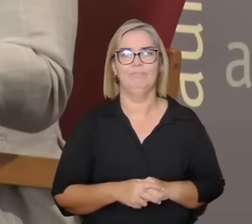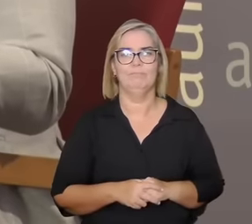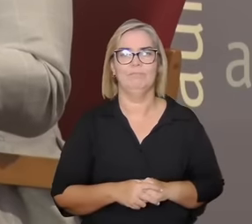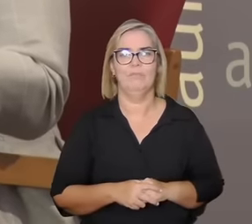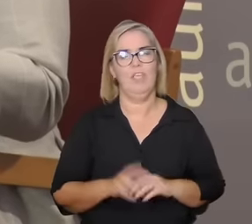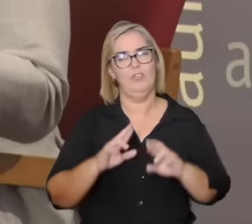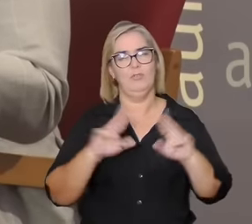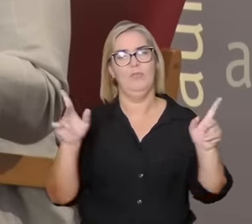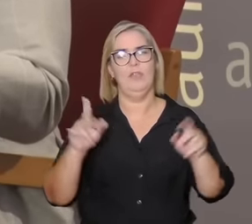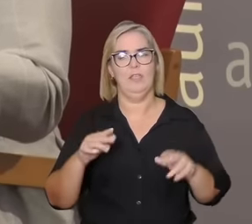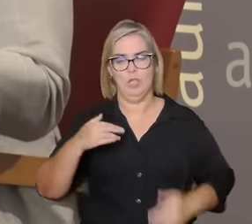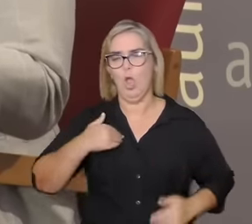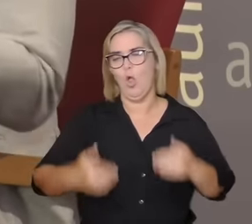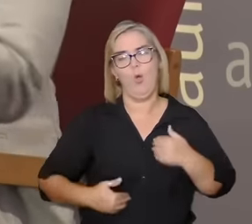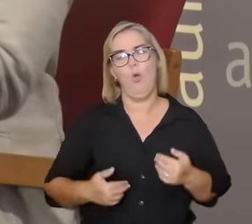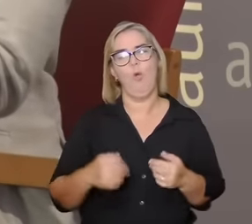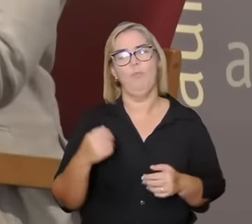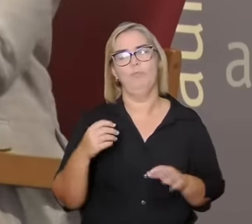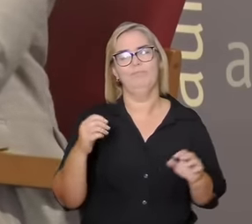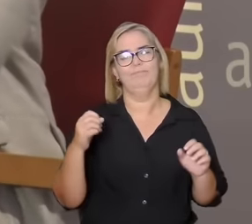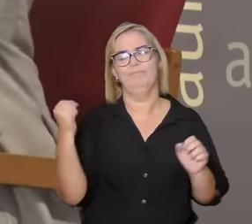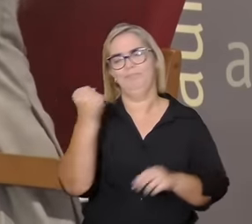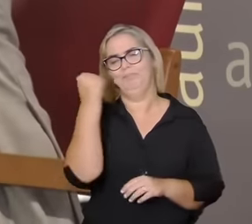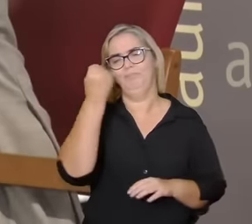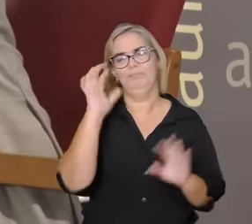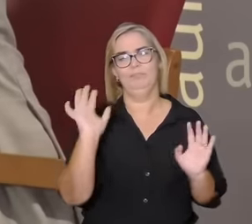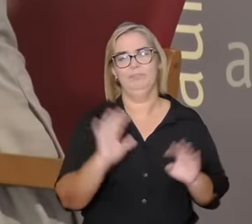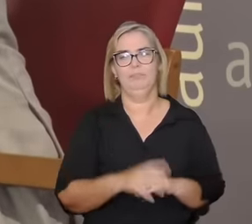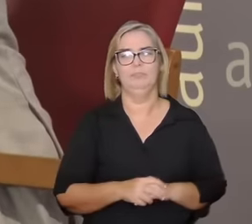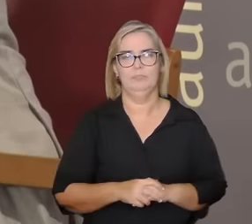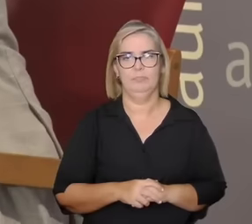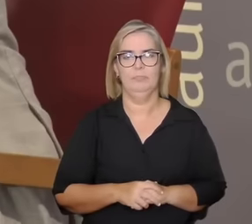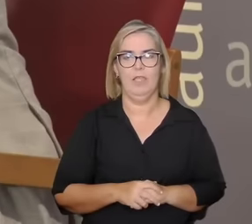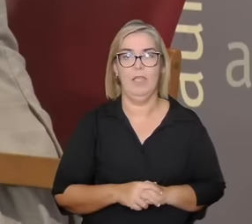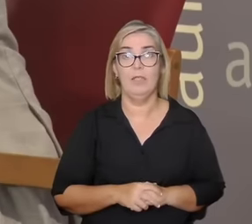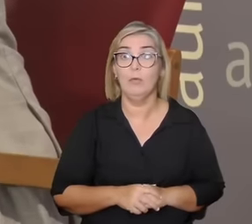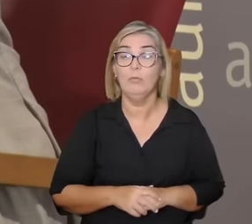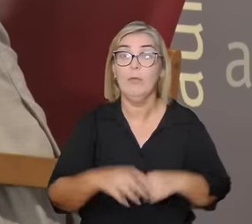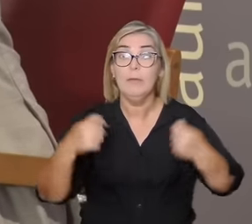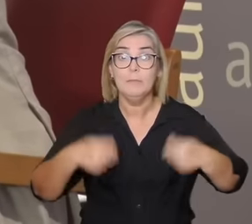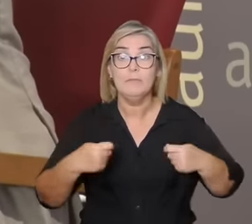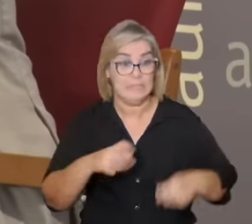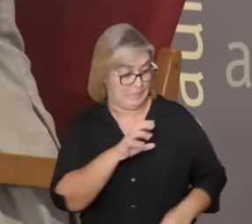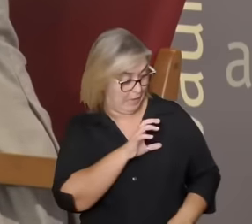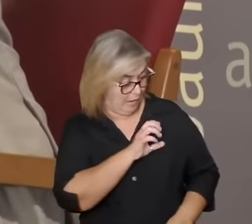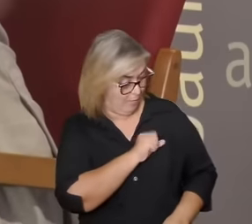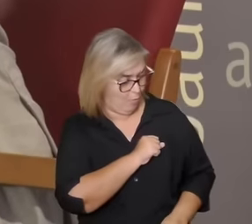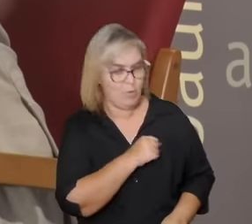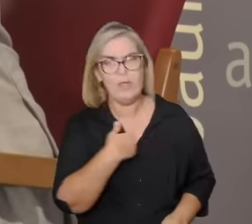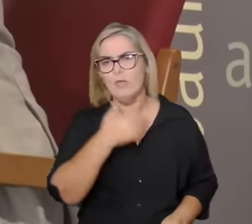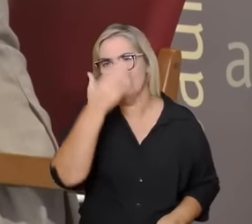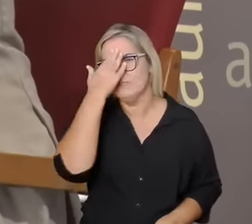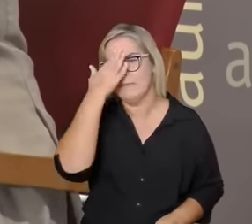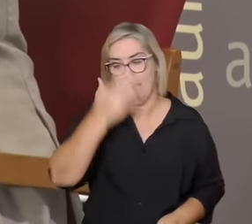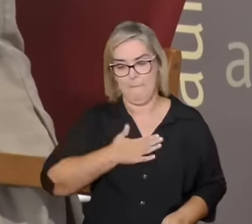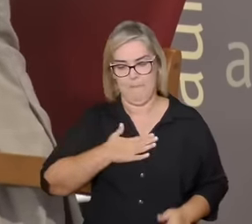não há corpo que aguente então amar tem a ver com reconhecer seu limite também o que eu posso onde eu alcanço o quanto